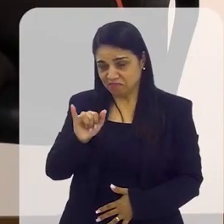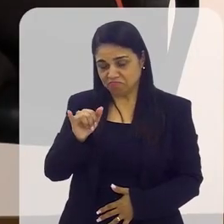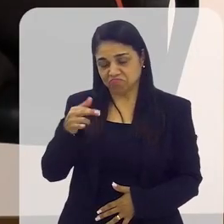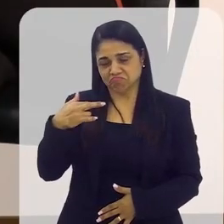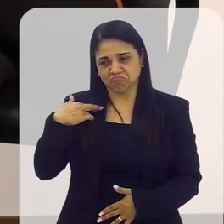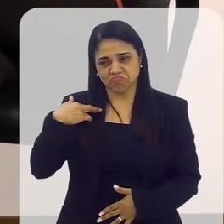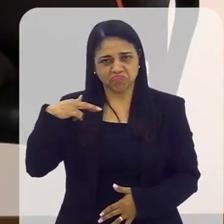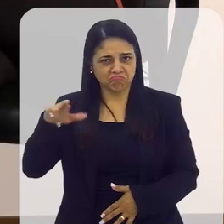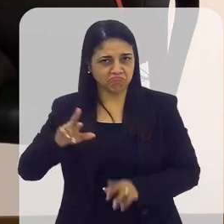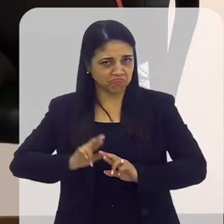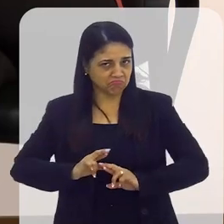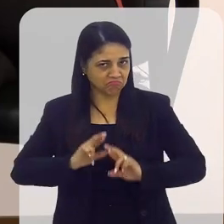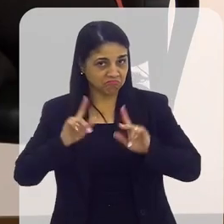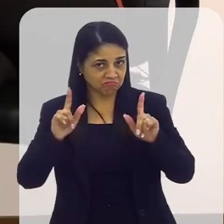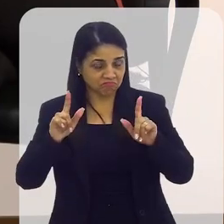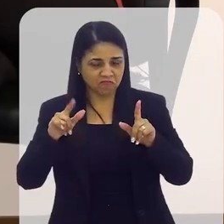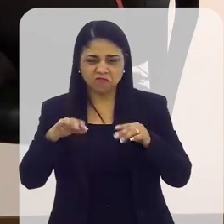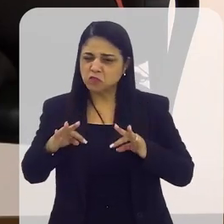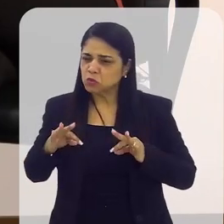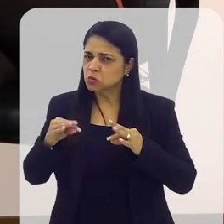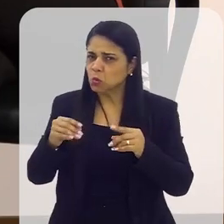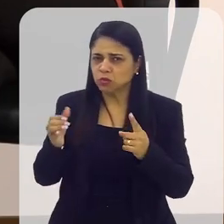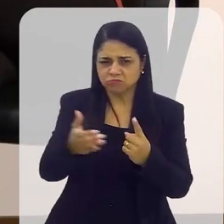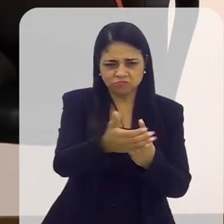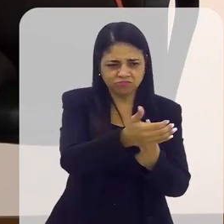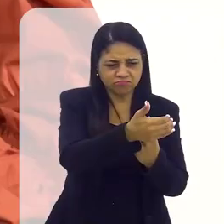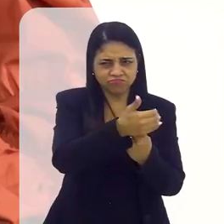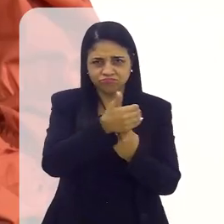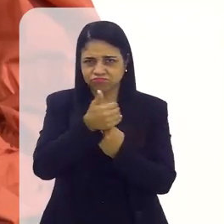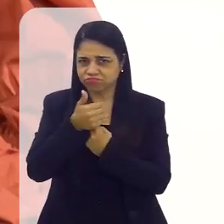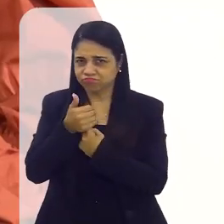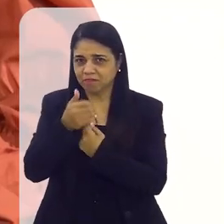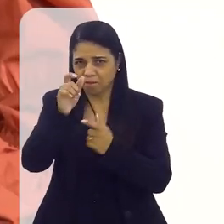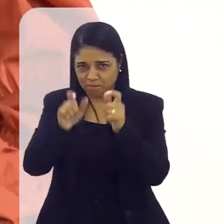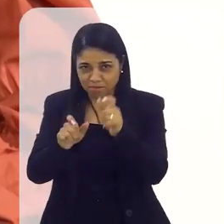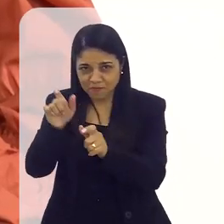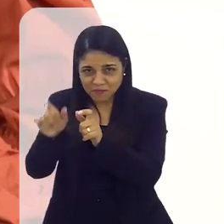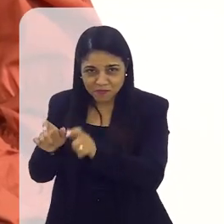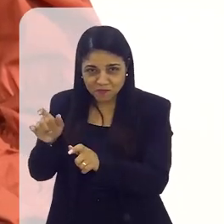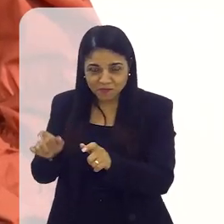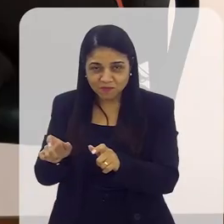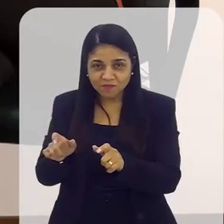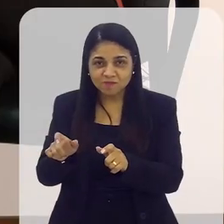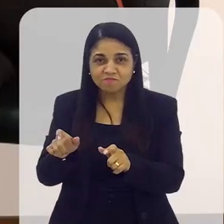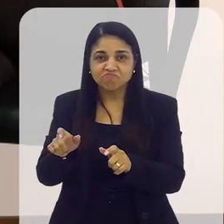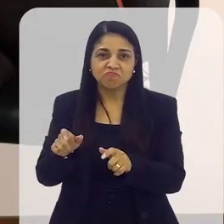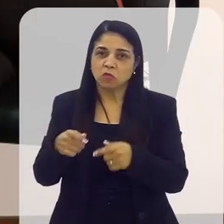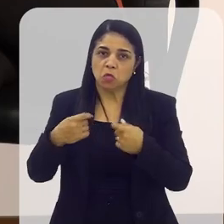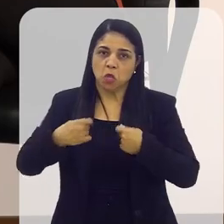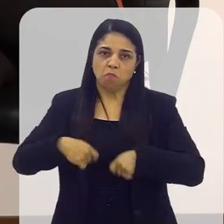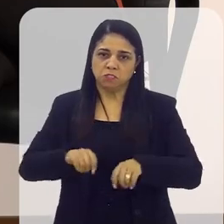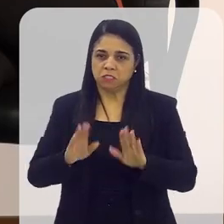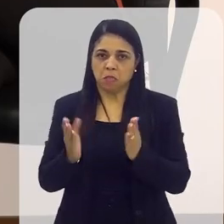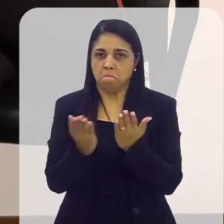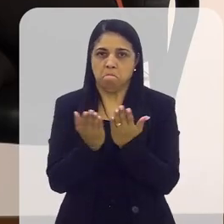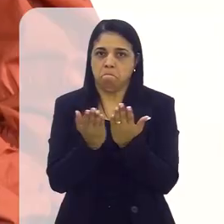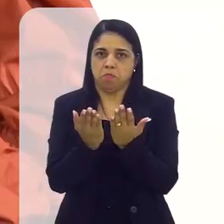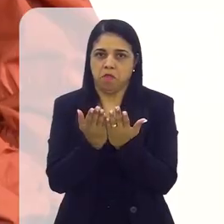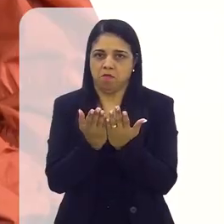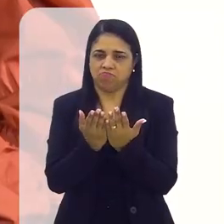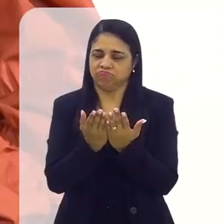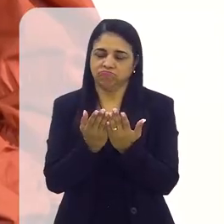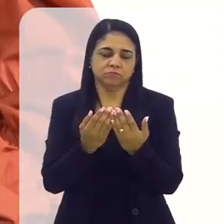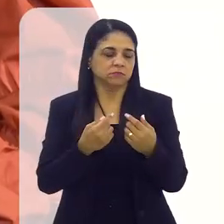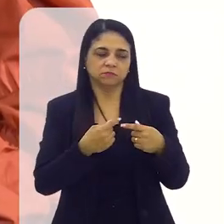religião, você acolhe todo mundo, não é isso? Não há necessidade que essa pessoa seja protestante. Não.